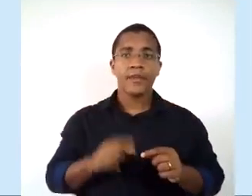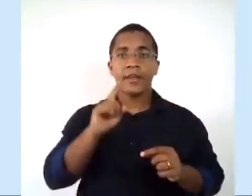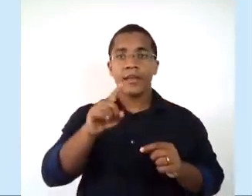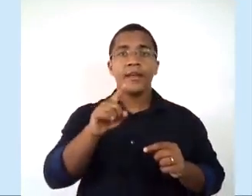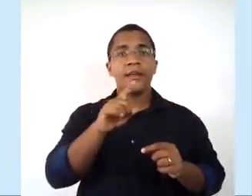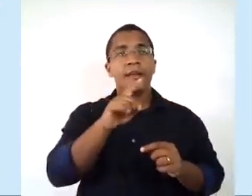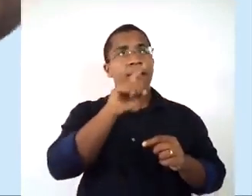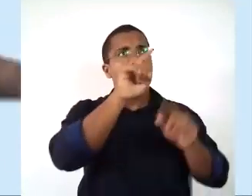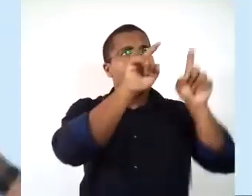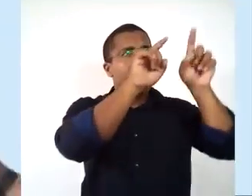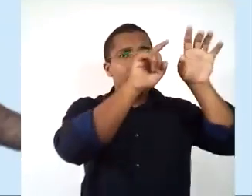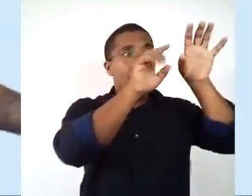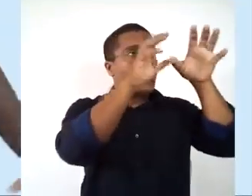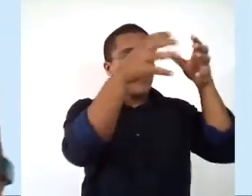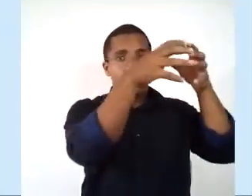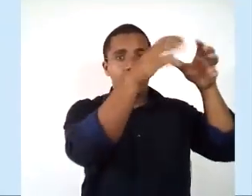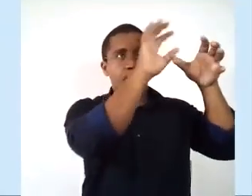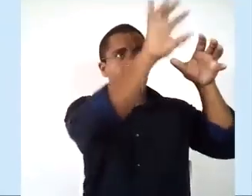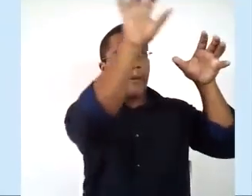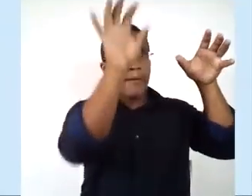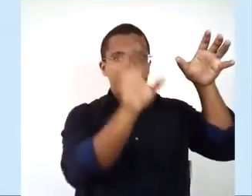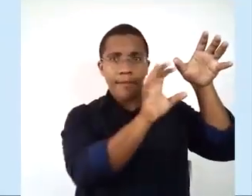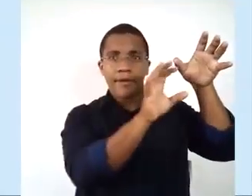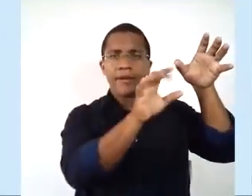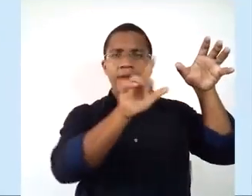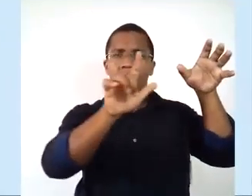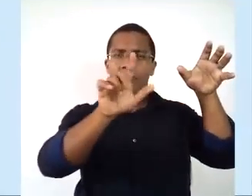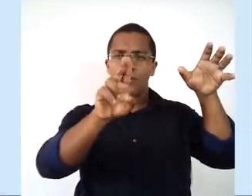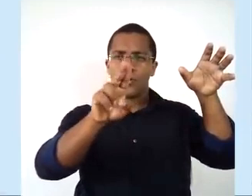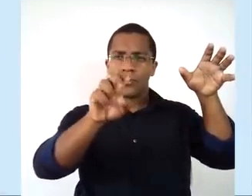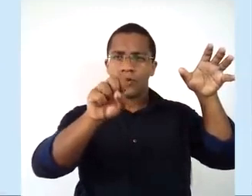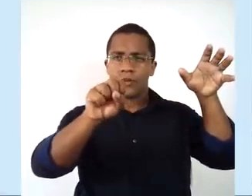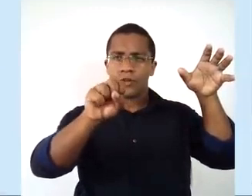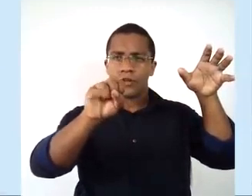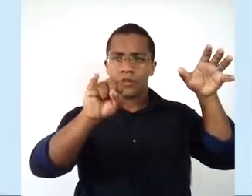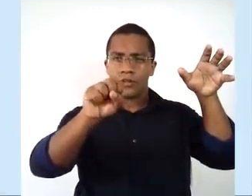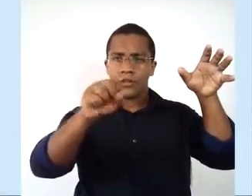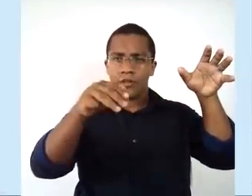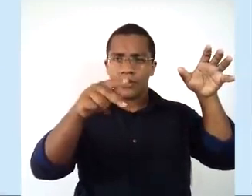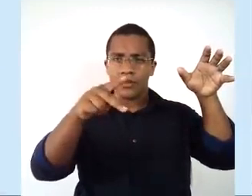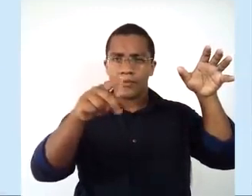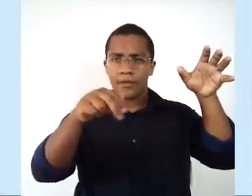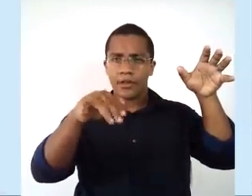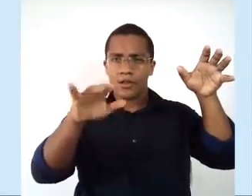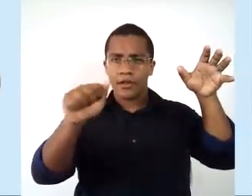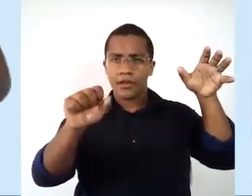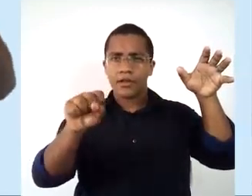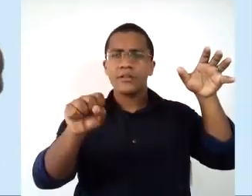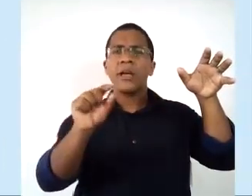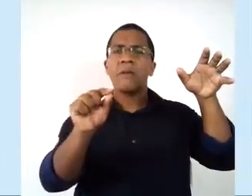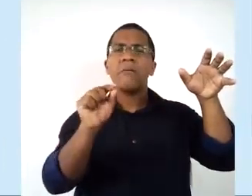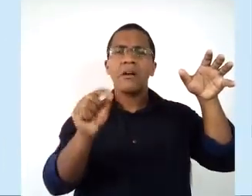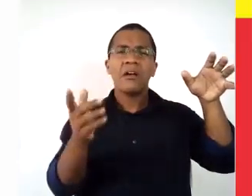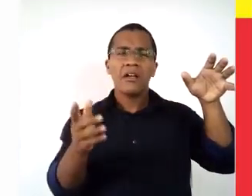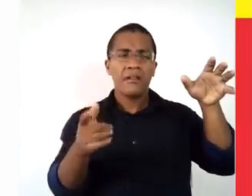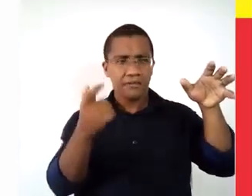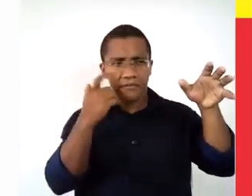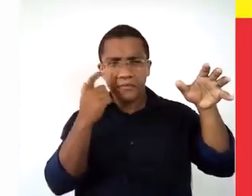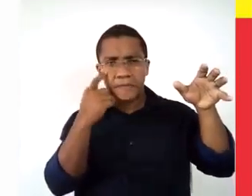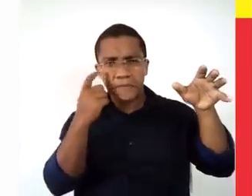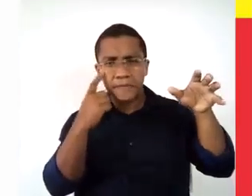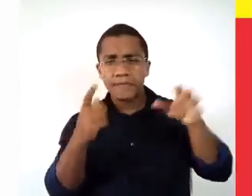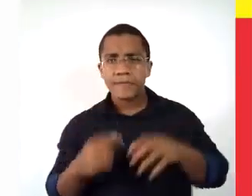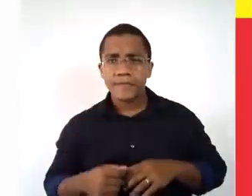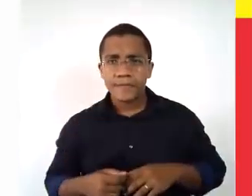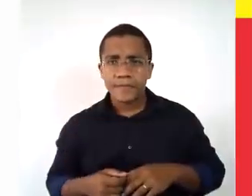independência dessas colônias luso-hispânicas. Professor, colônias luso-hispânicas? Sim. As colônias luso-hispânicas,